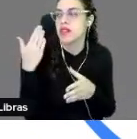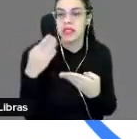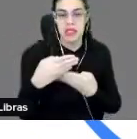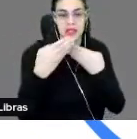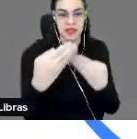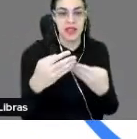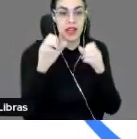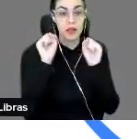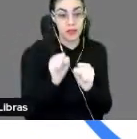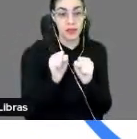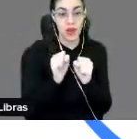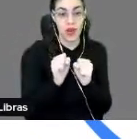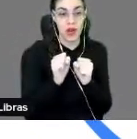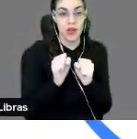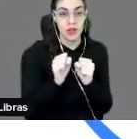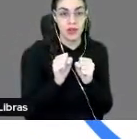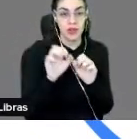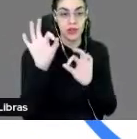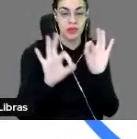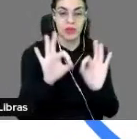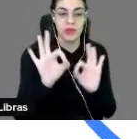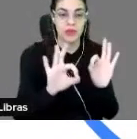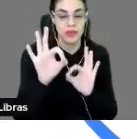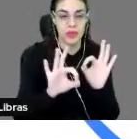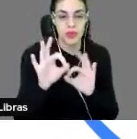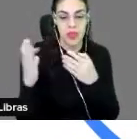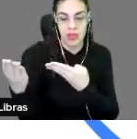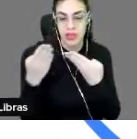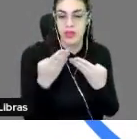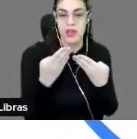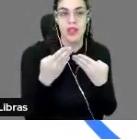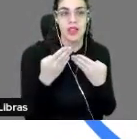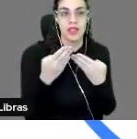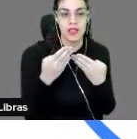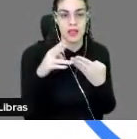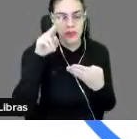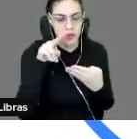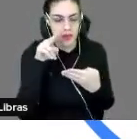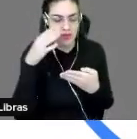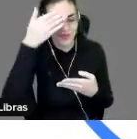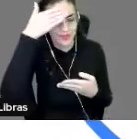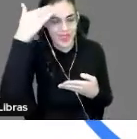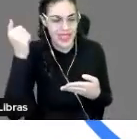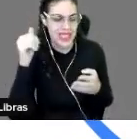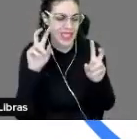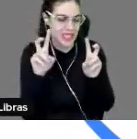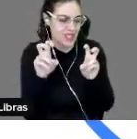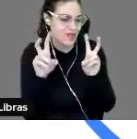posso também configurar para que eu receba esse relatório. E aí, eu vejo, puxa, esqueci de citar. Então,